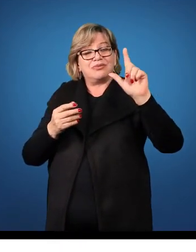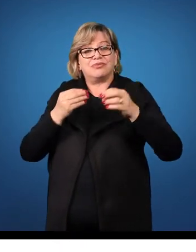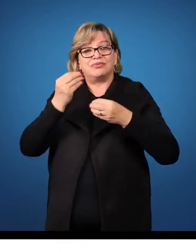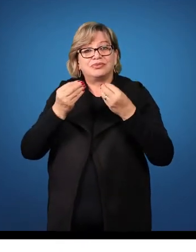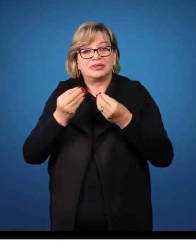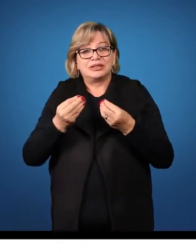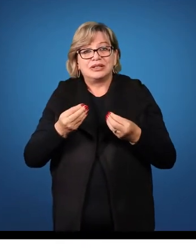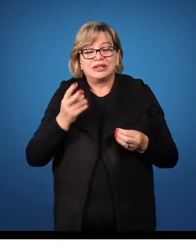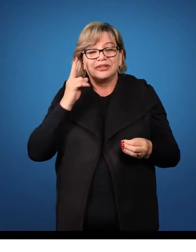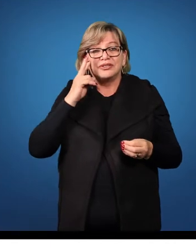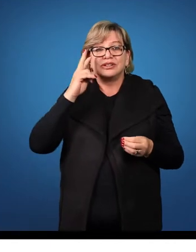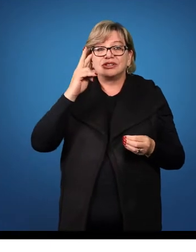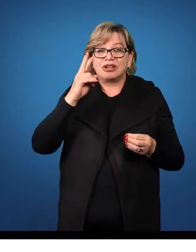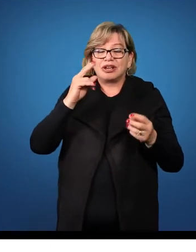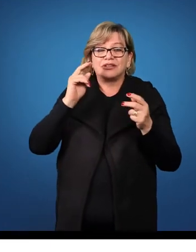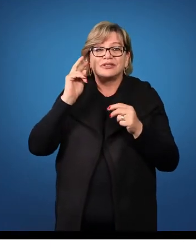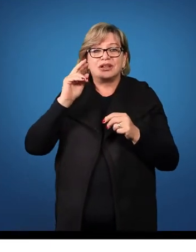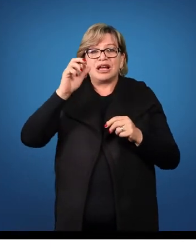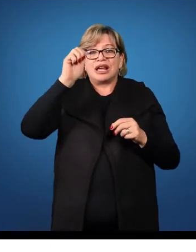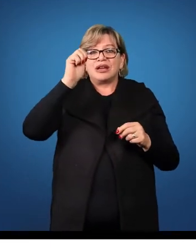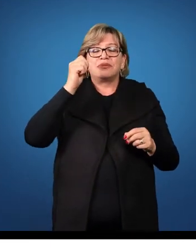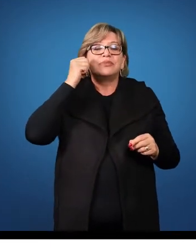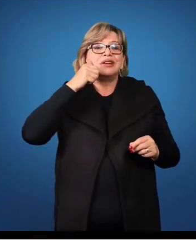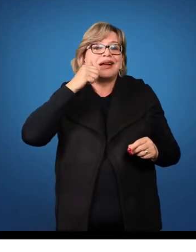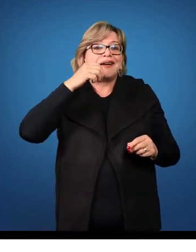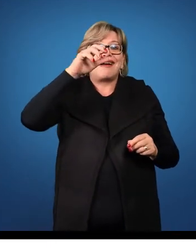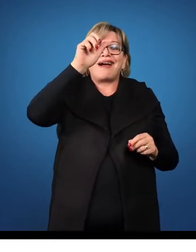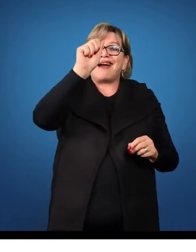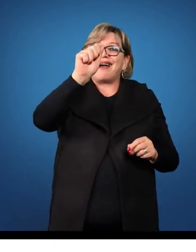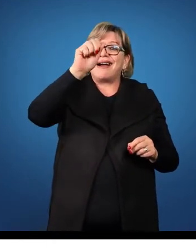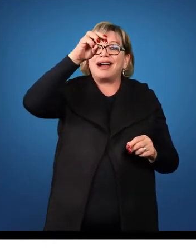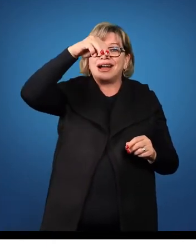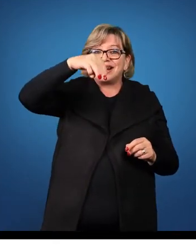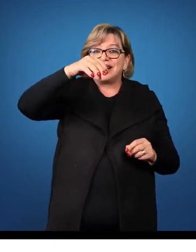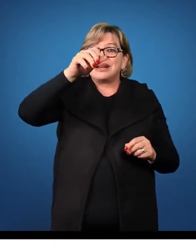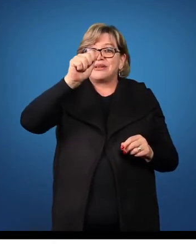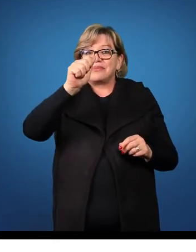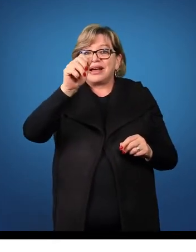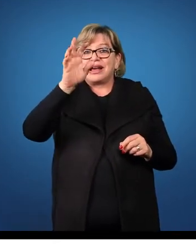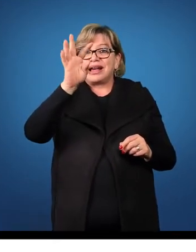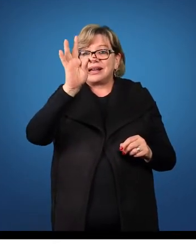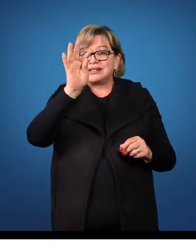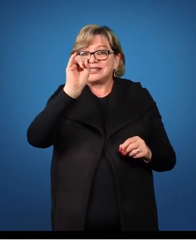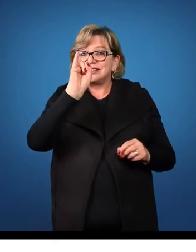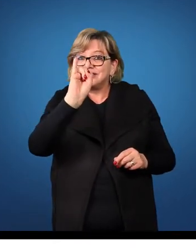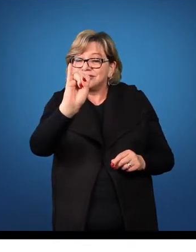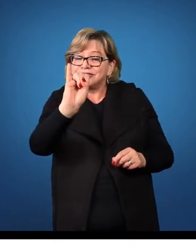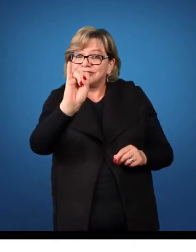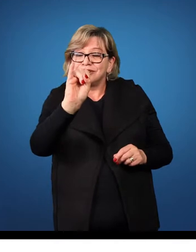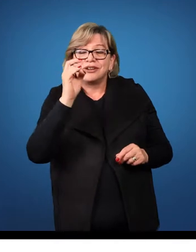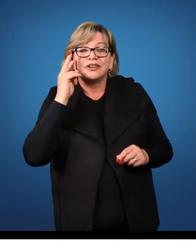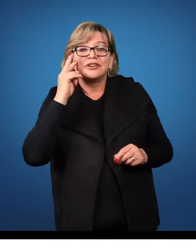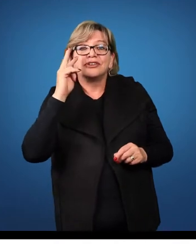Amate, para o feminino. Então, amate, sumos.